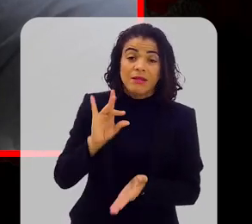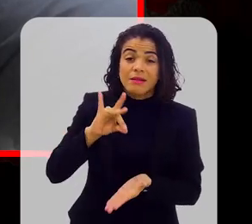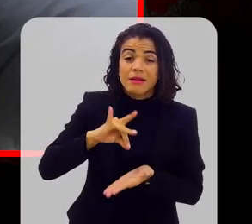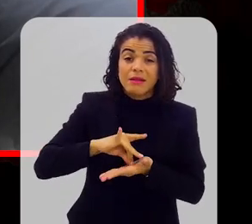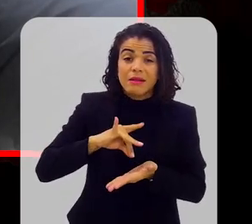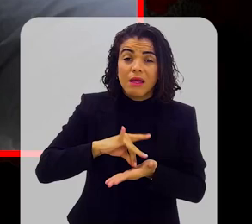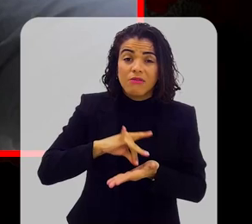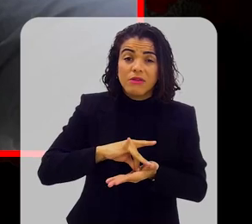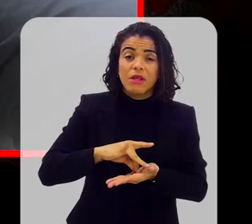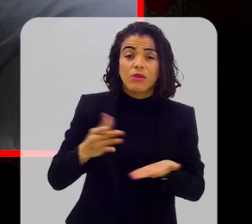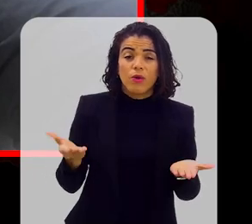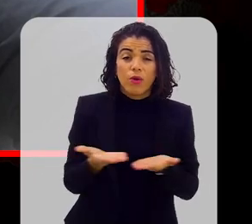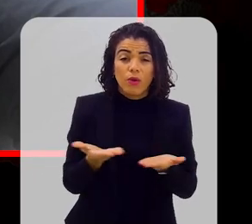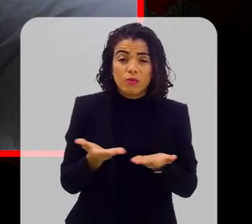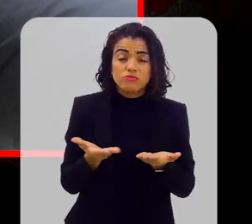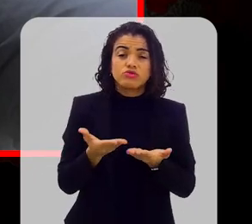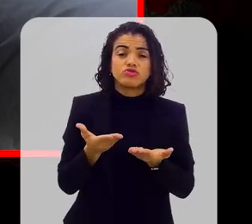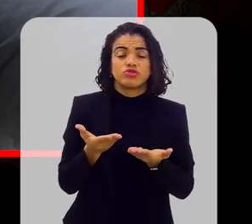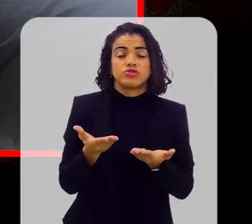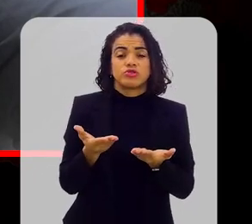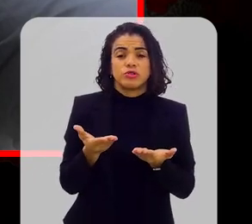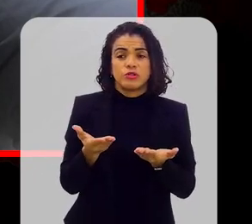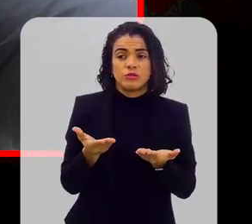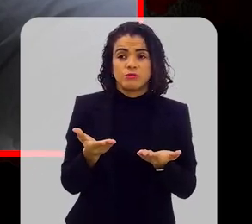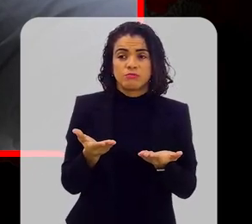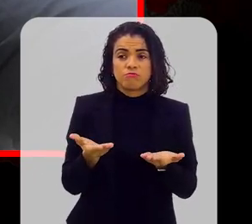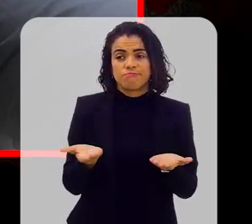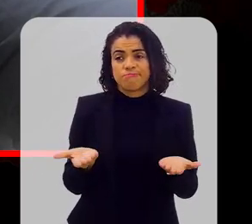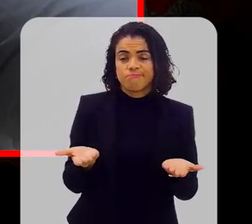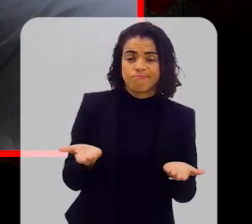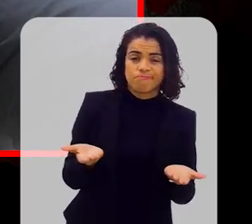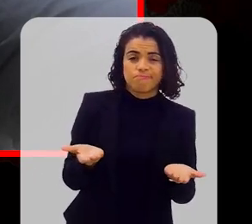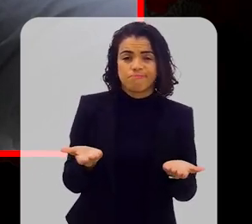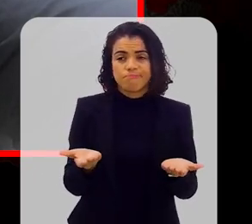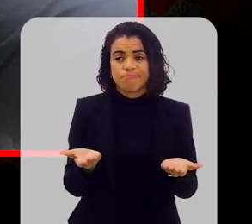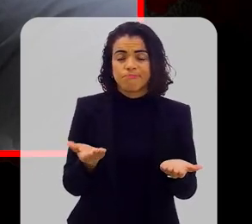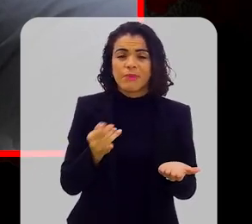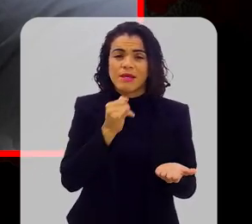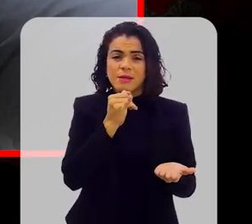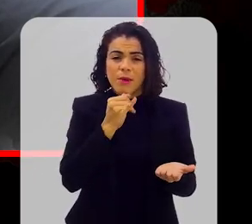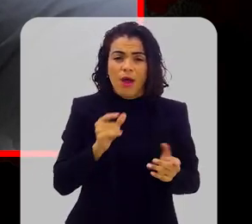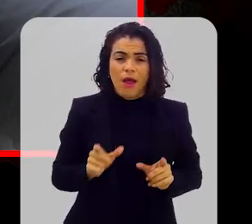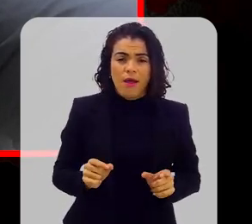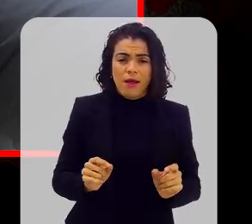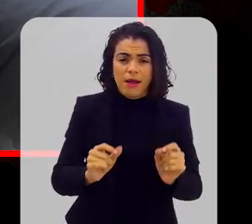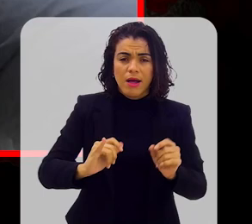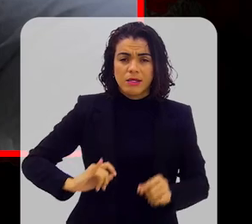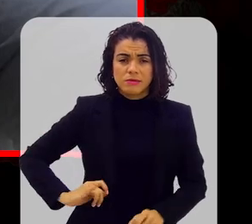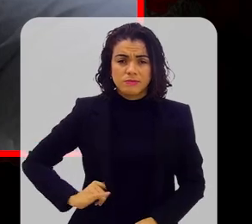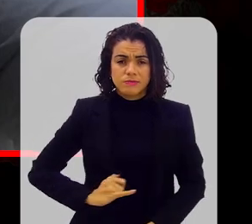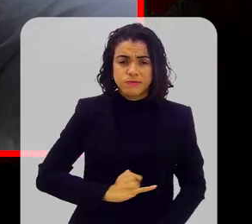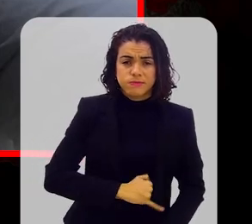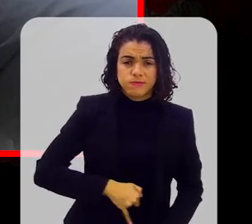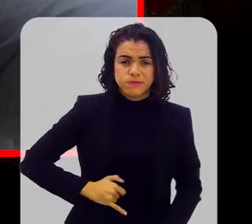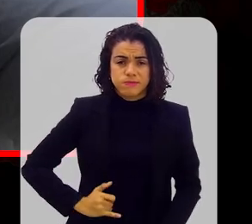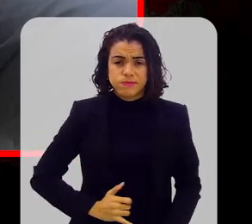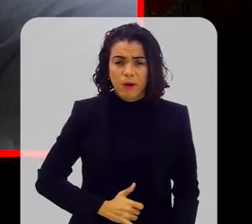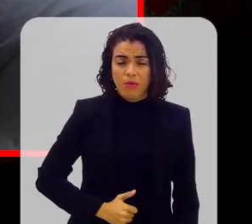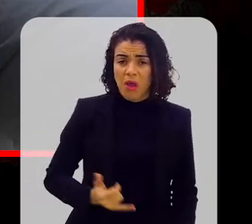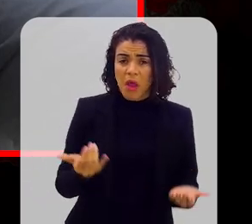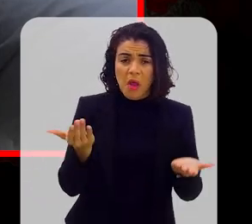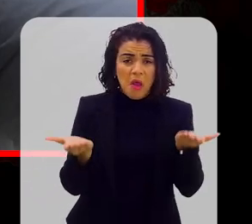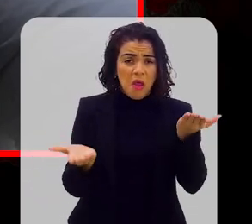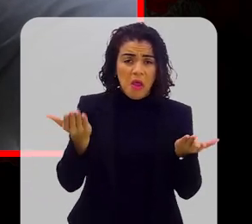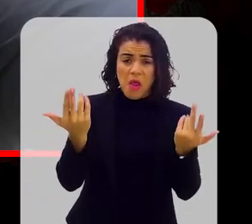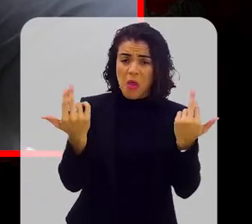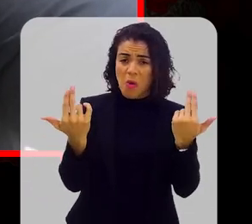Na verdade, hoje, se a gente for olhar o câncer coloretal, ele é muito prevalente tanto na população masculina quanto